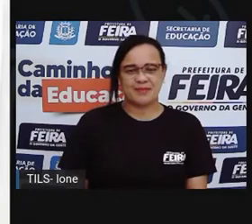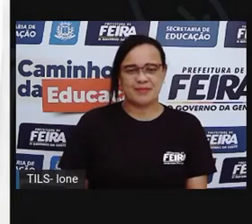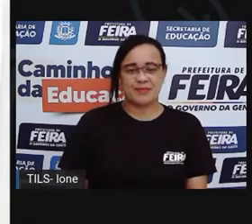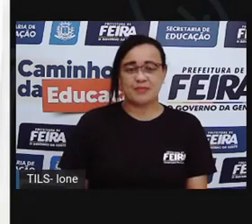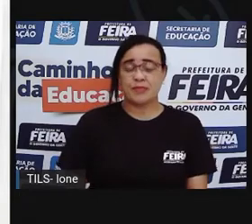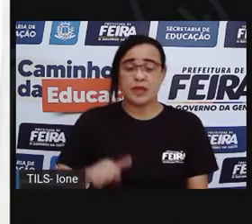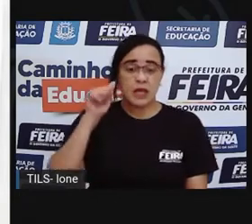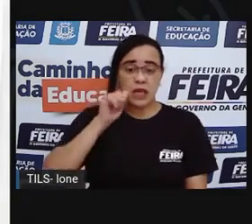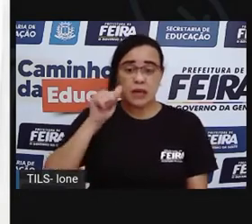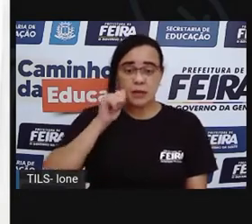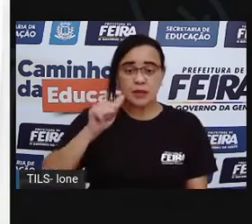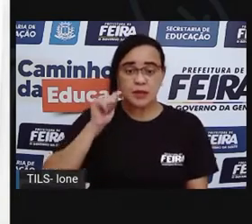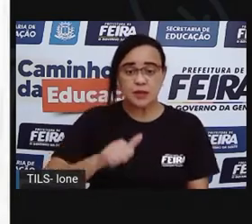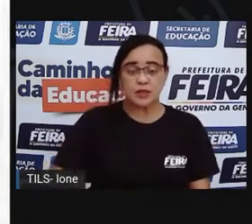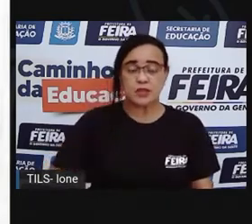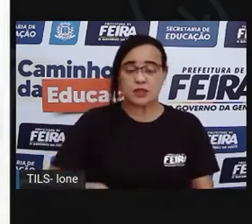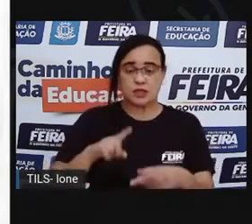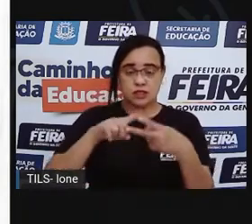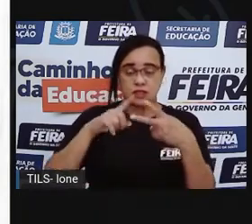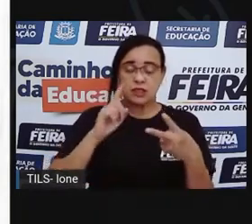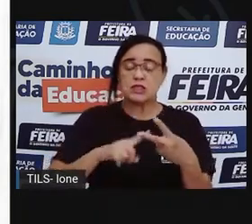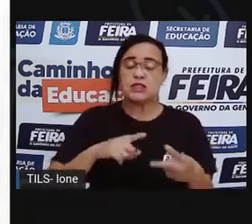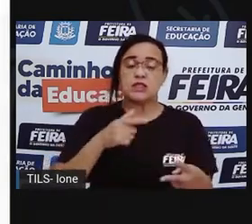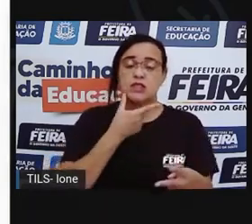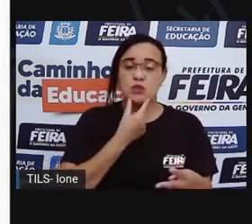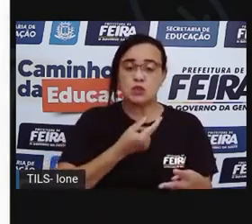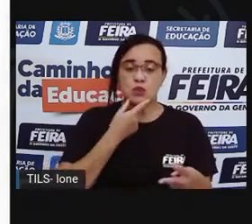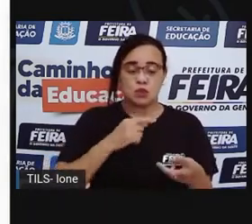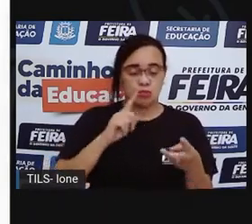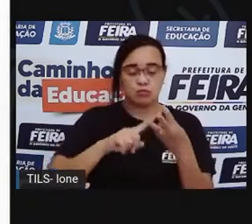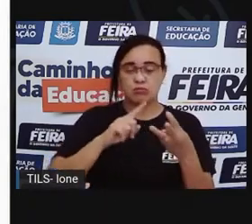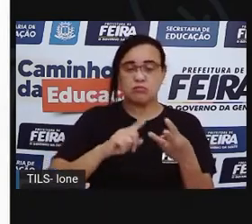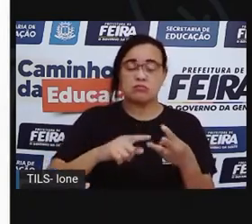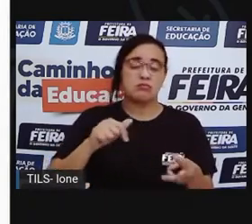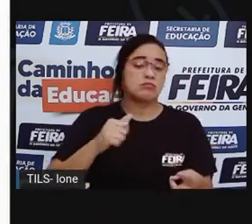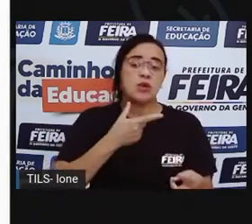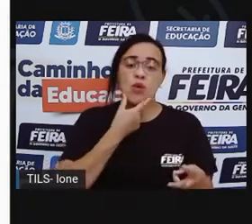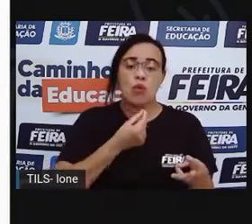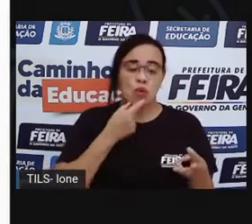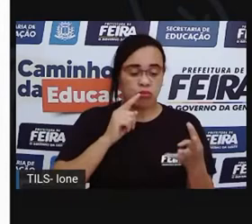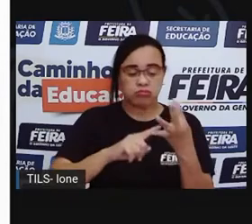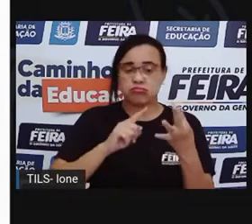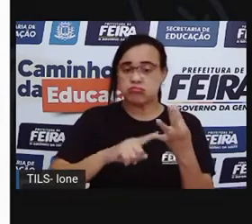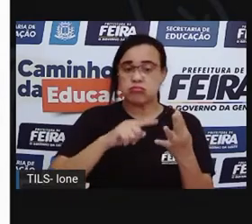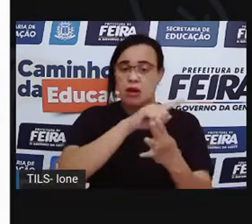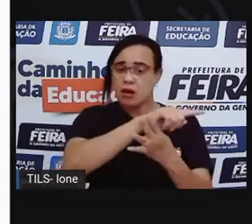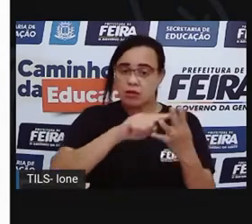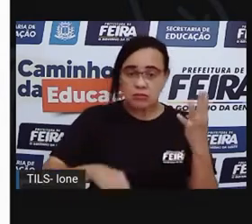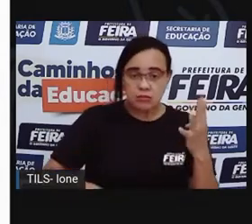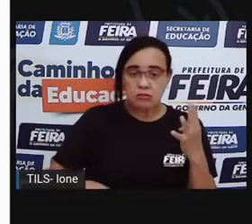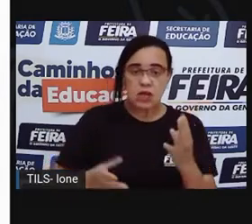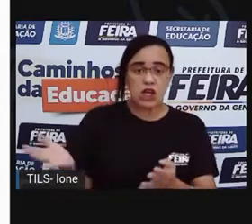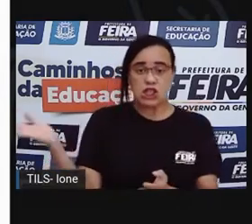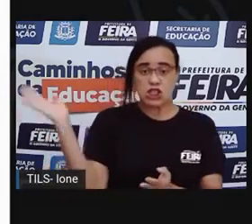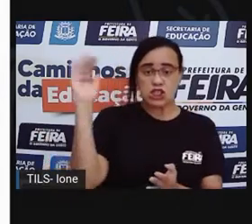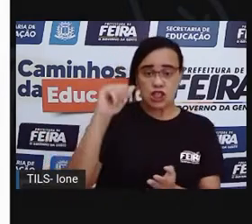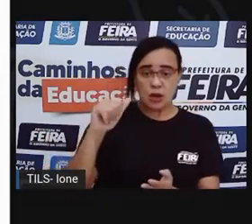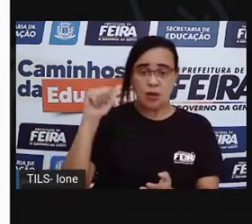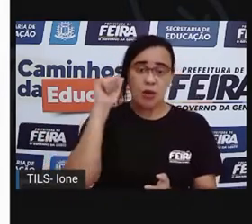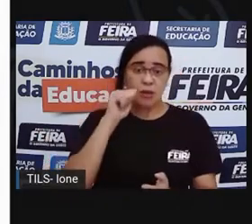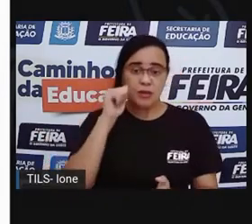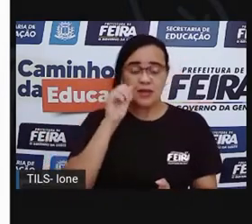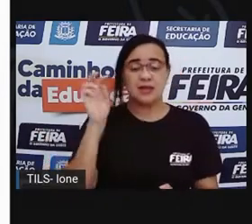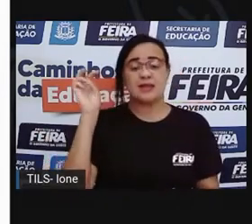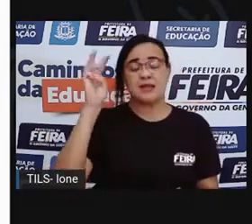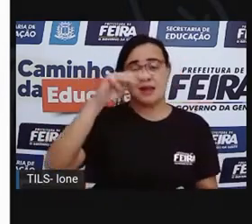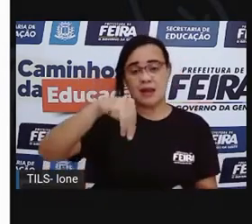Cecília, João, Lili e Gael correram para chamar a pequena Malu para brincar também.